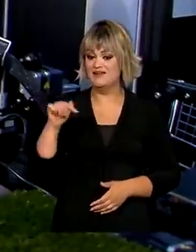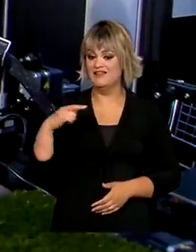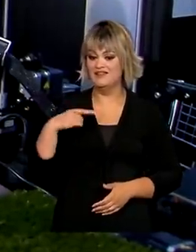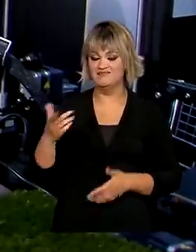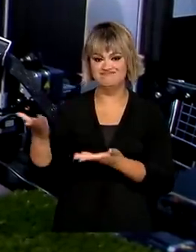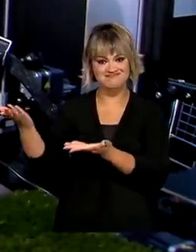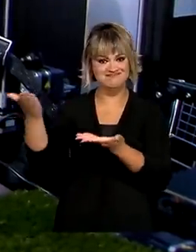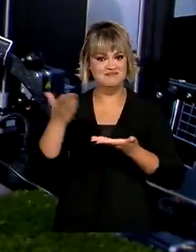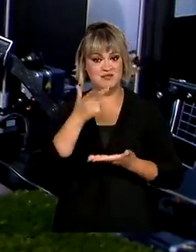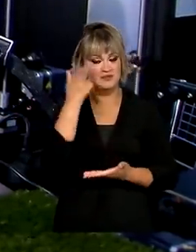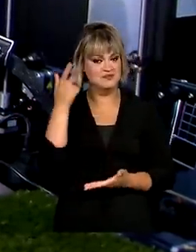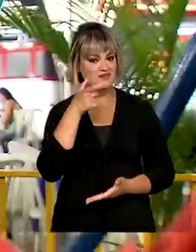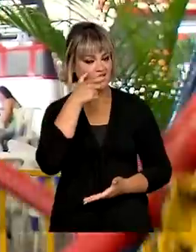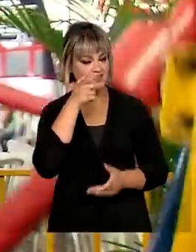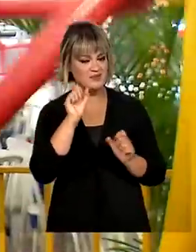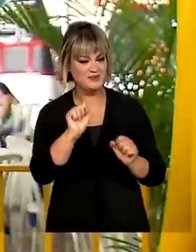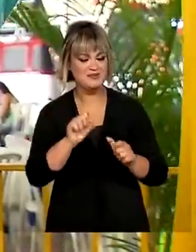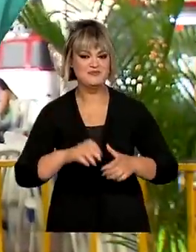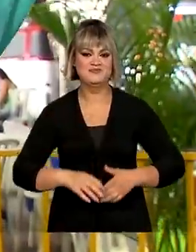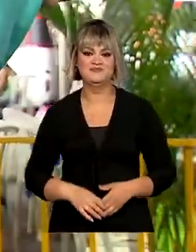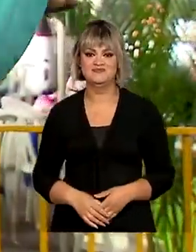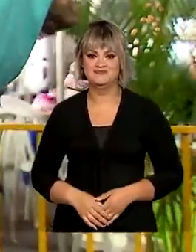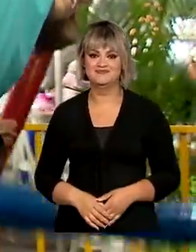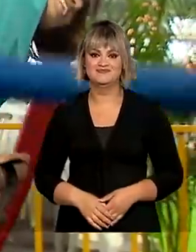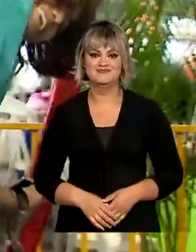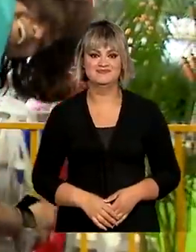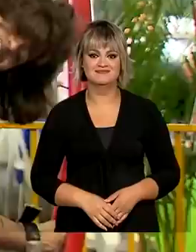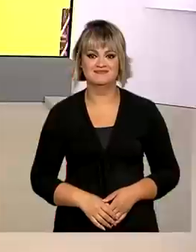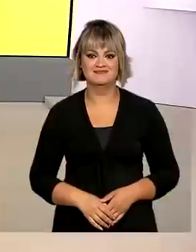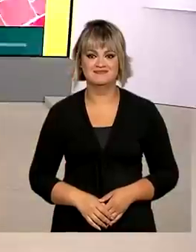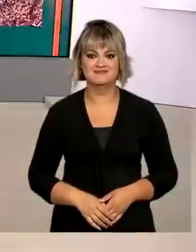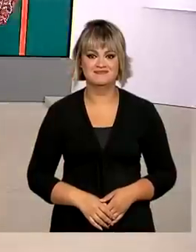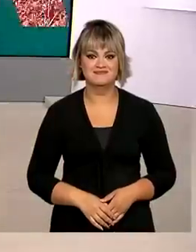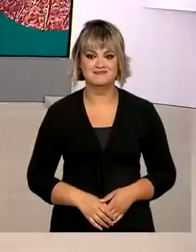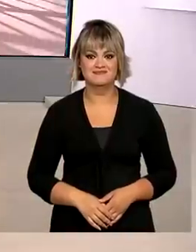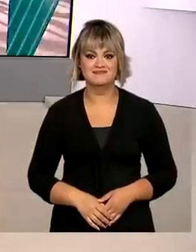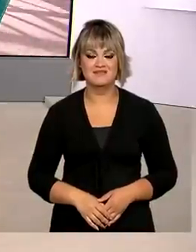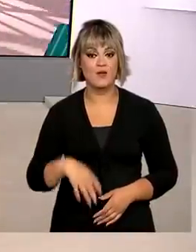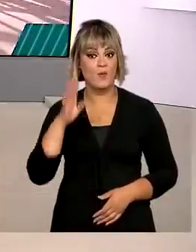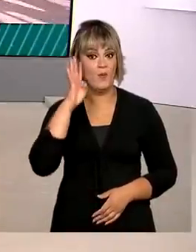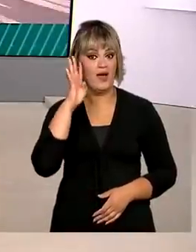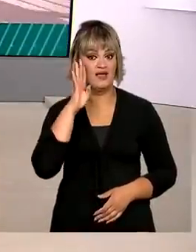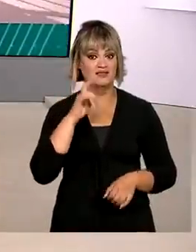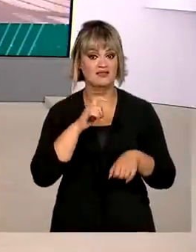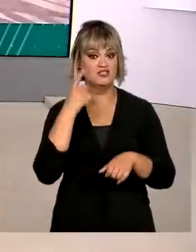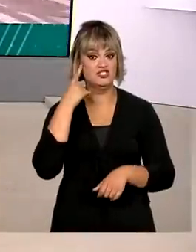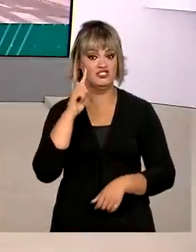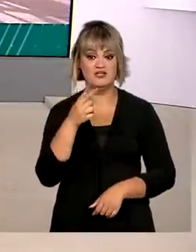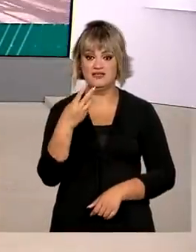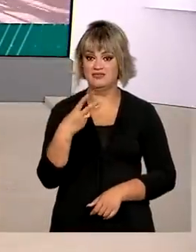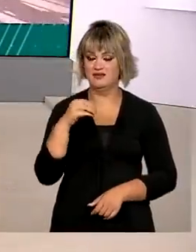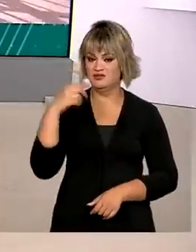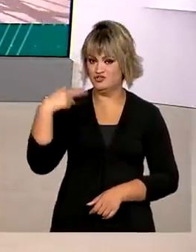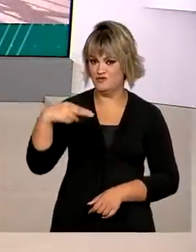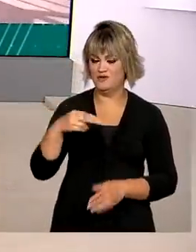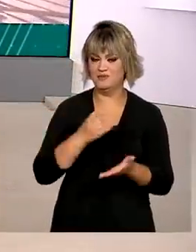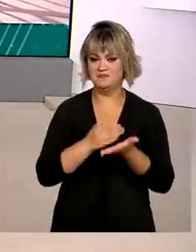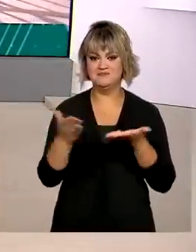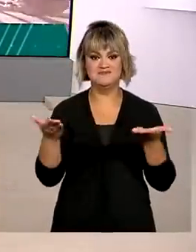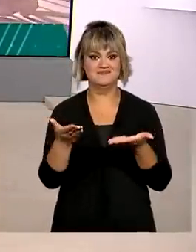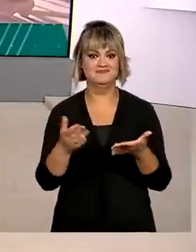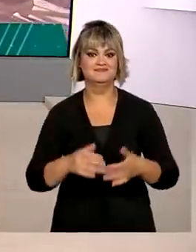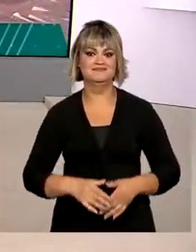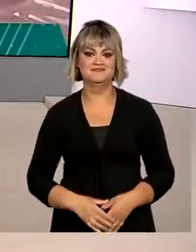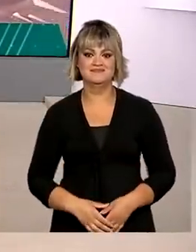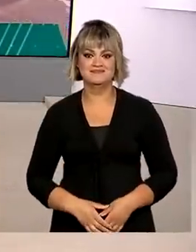Tecnologia está de portas abertas em Brasília. Quarta-feira, 30 de novembro, Brasil em Dia